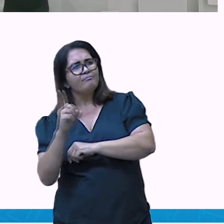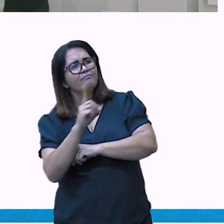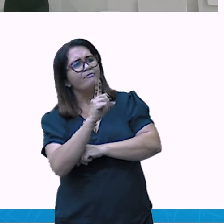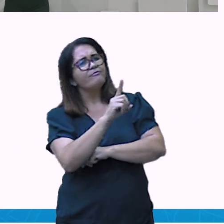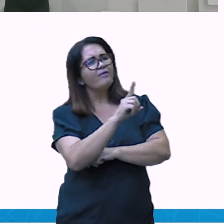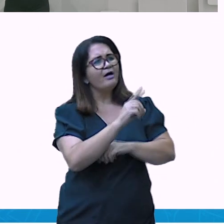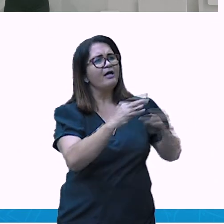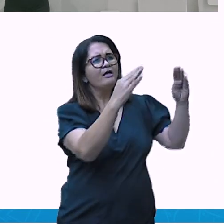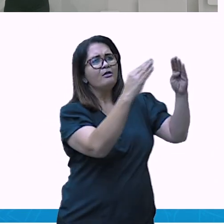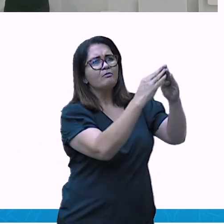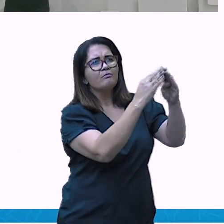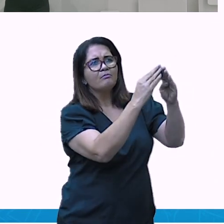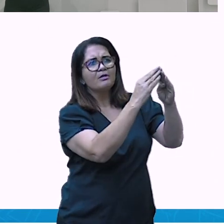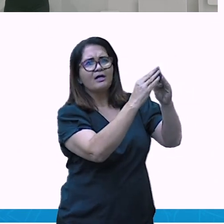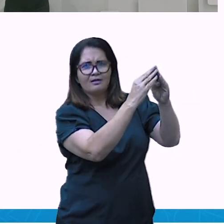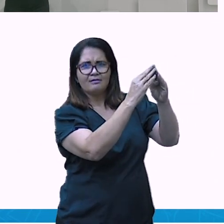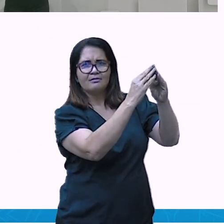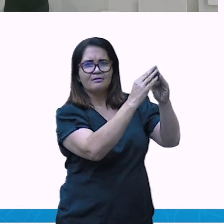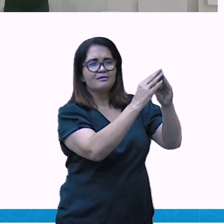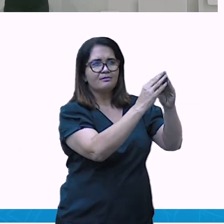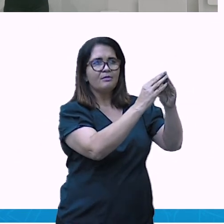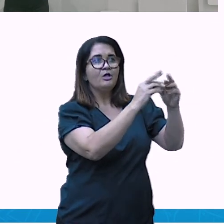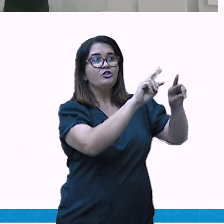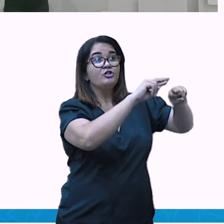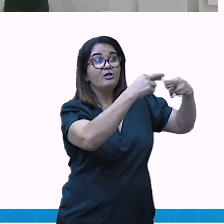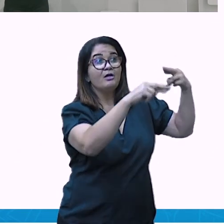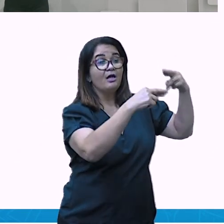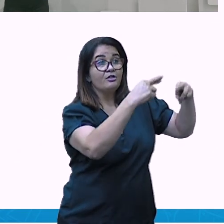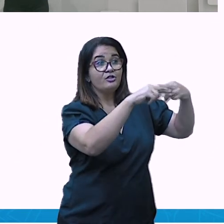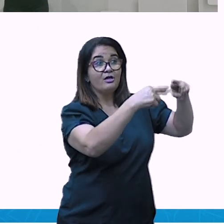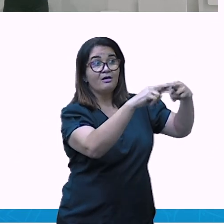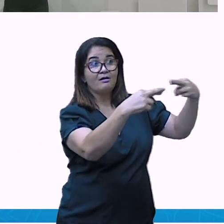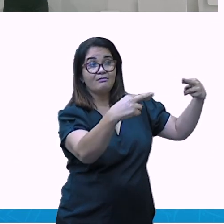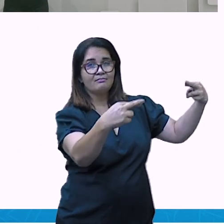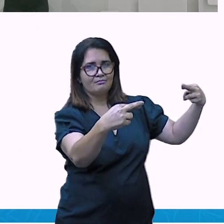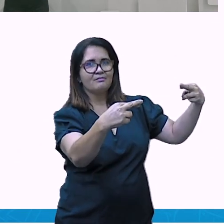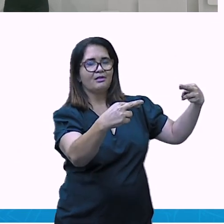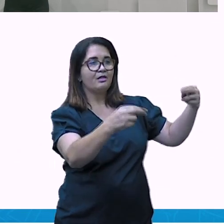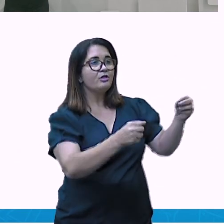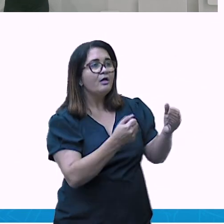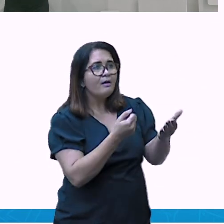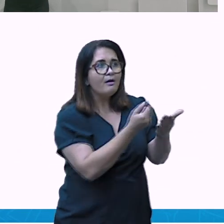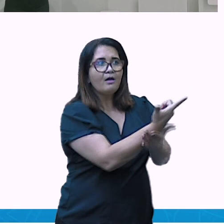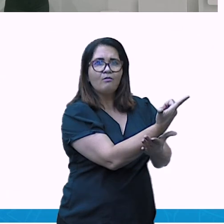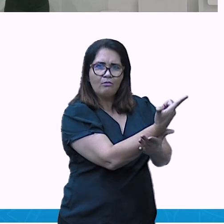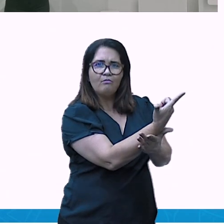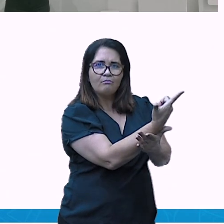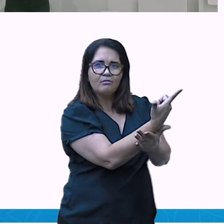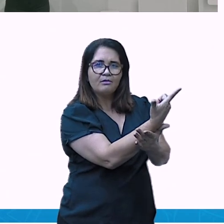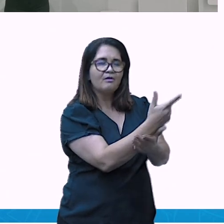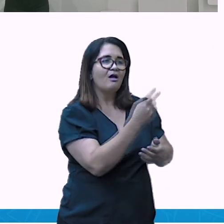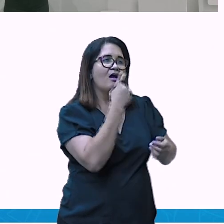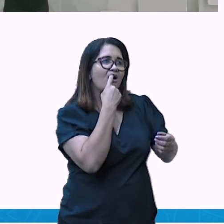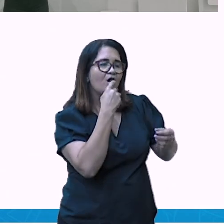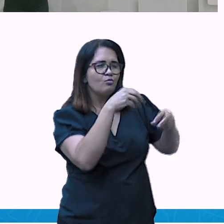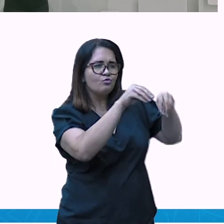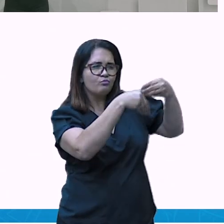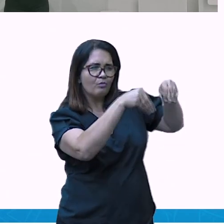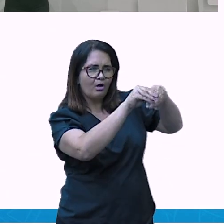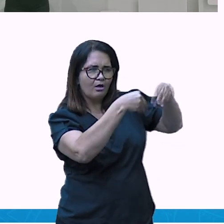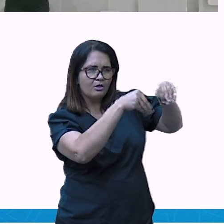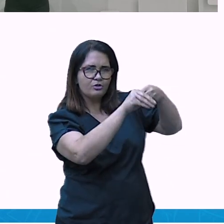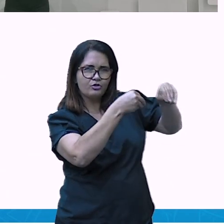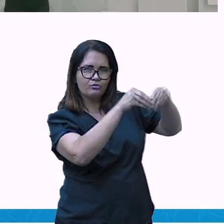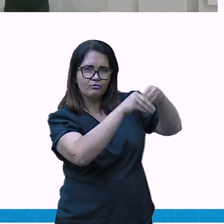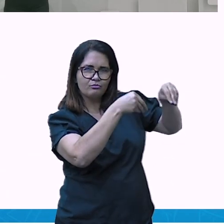desse centro de reciclagem. Então, o que ela está fazendo? Ela está contribuindo para a geração de empregos